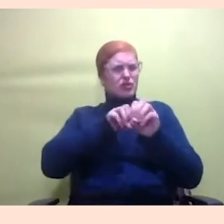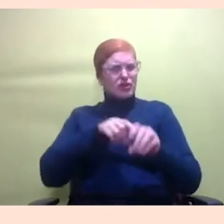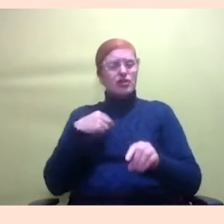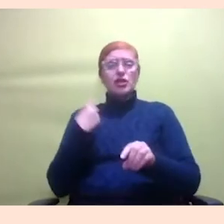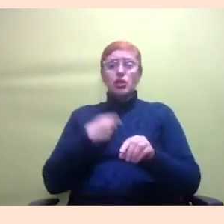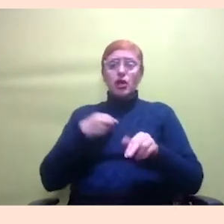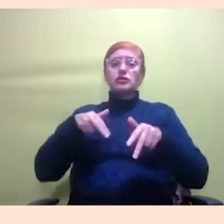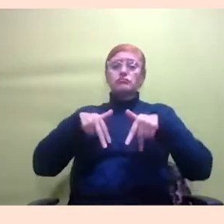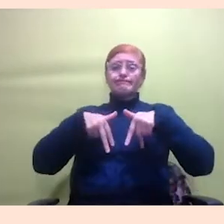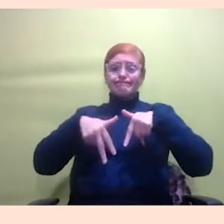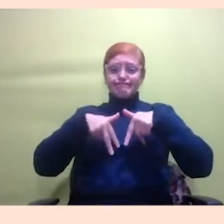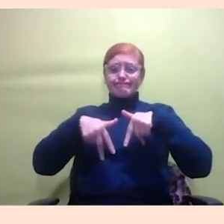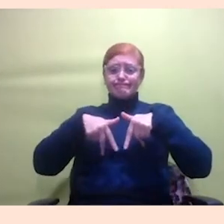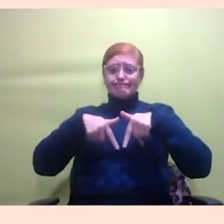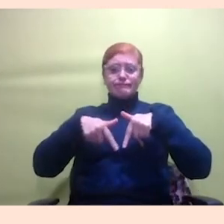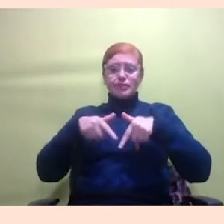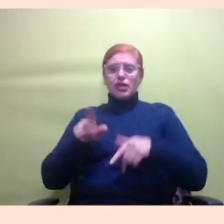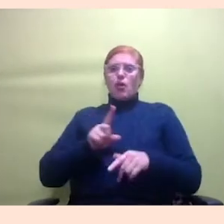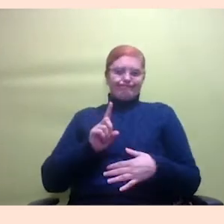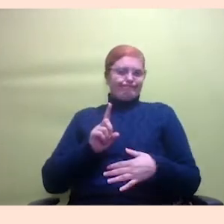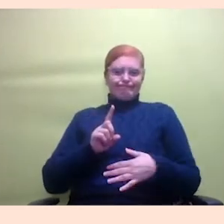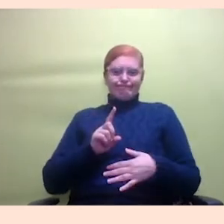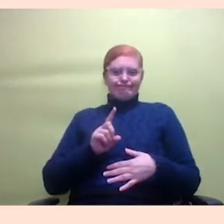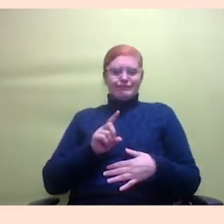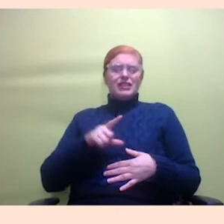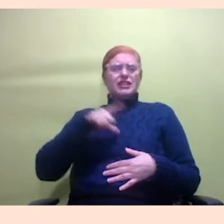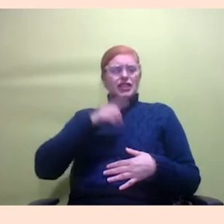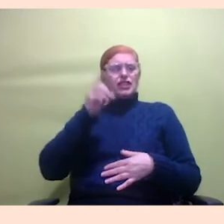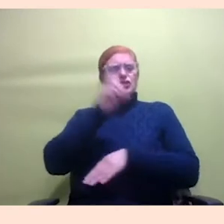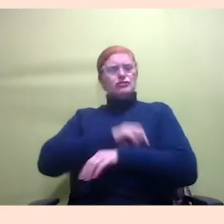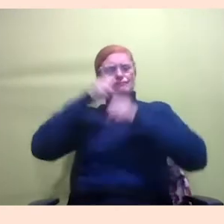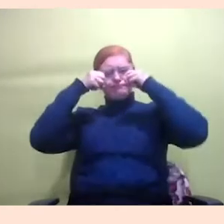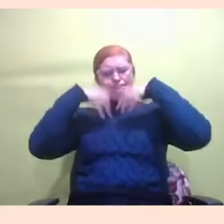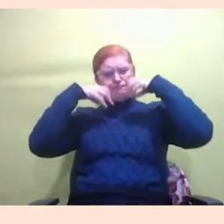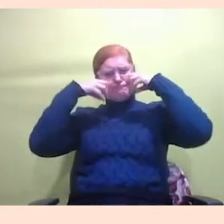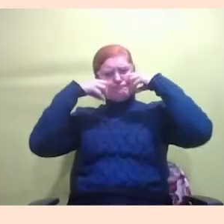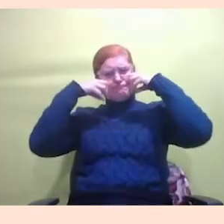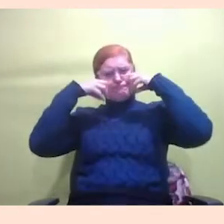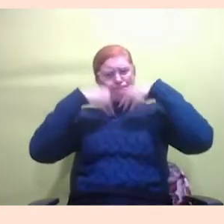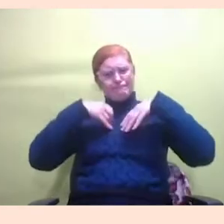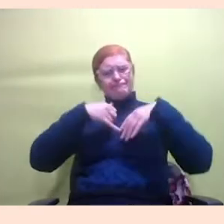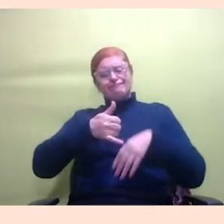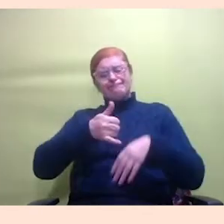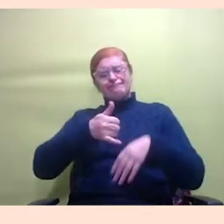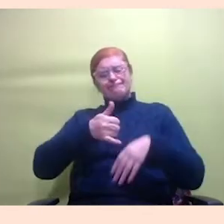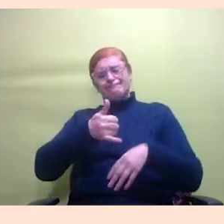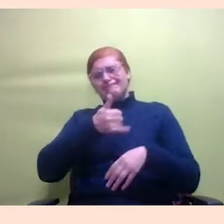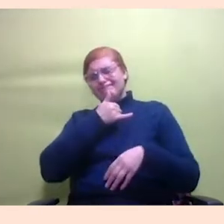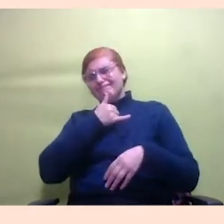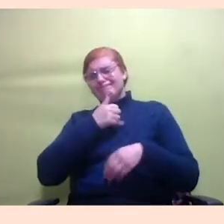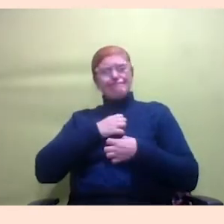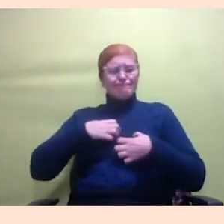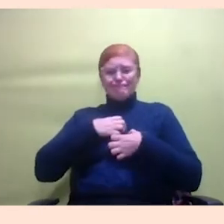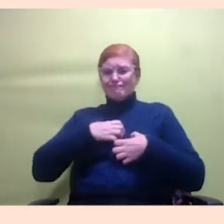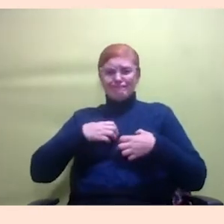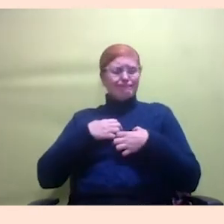tranquilo sacou? não tá tranquilo tem dias que eu choro muito que eu fico muito mal tem dias que eu me desgraço de comer tem dias que eu não como